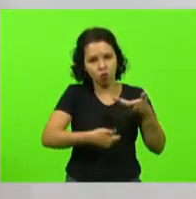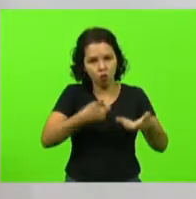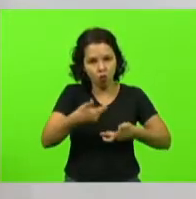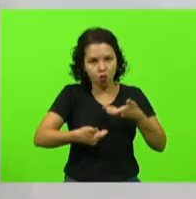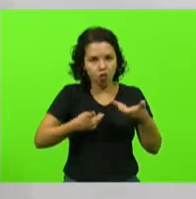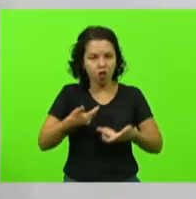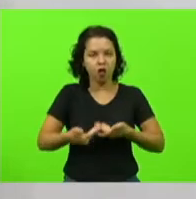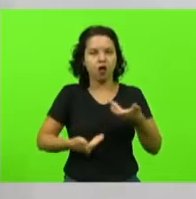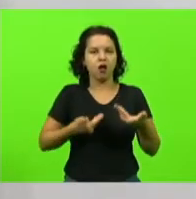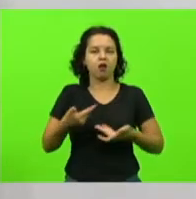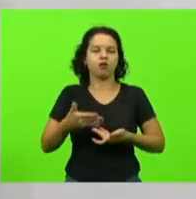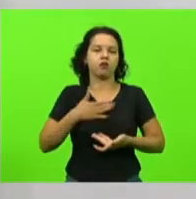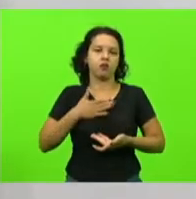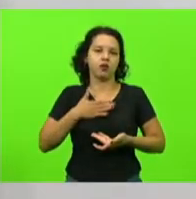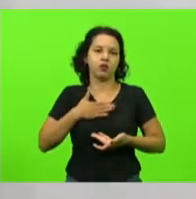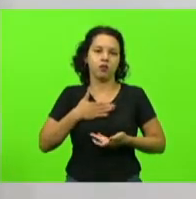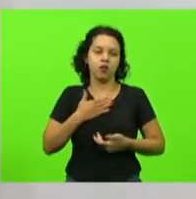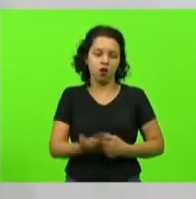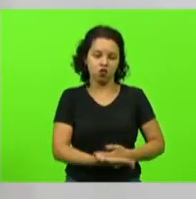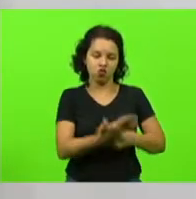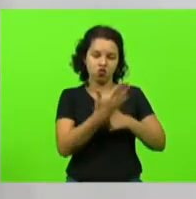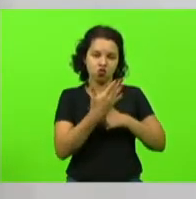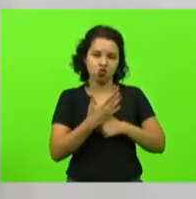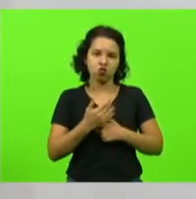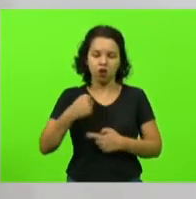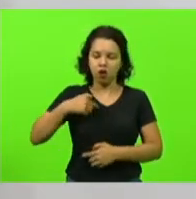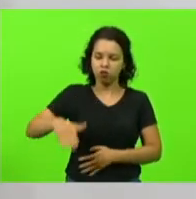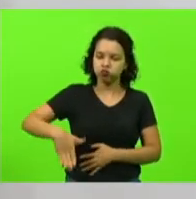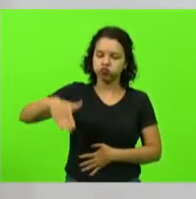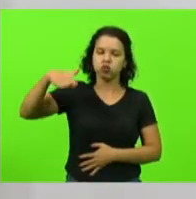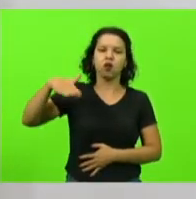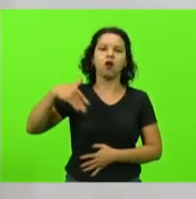para me tornar um homem melhor, para me tornar uma pessoa